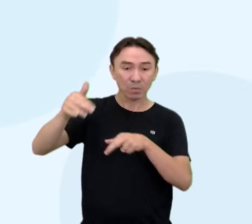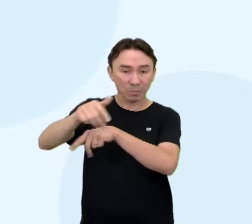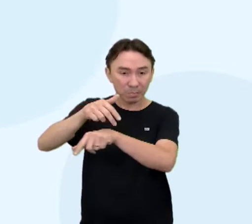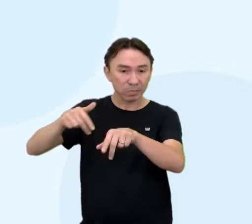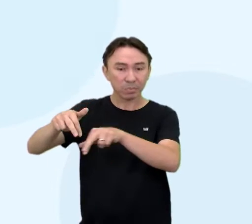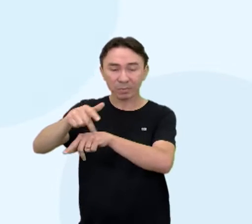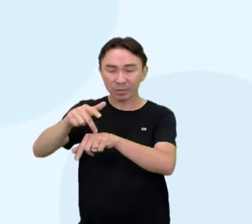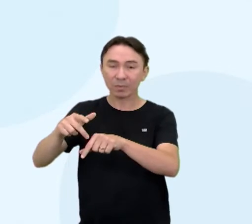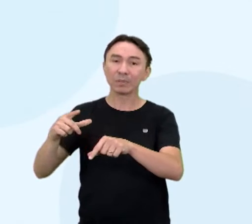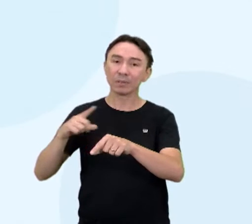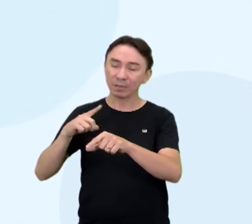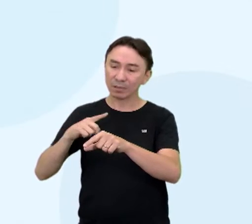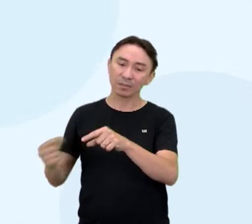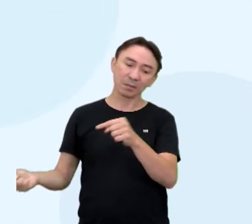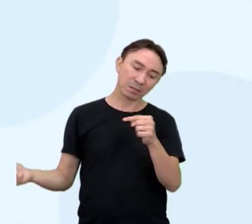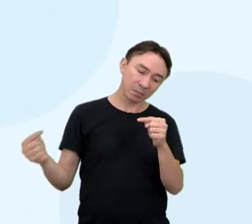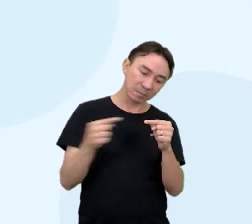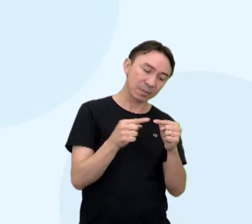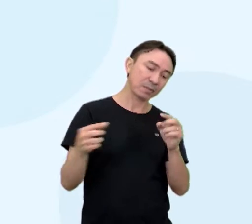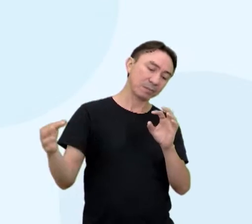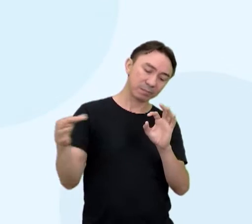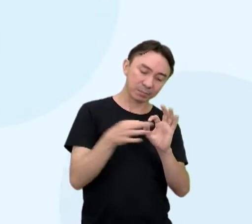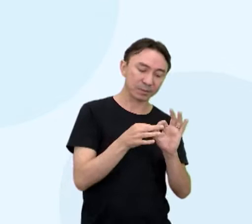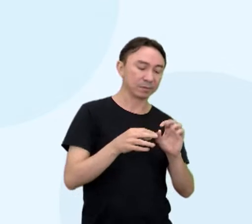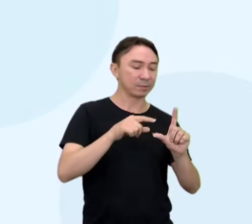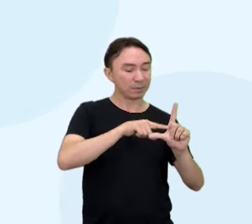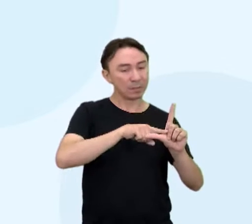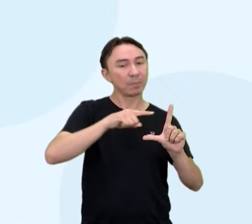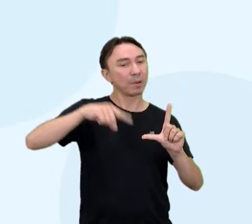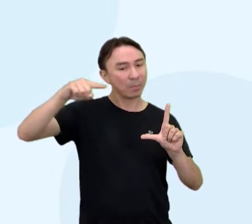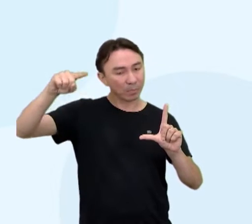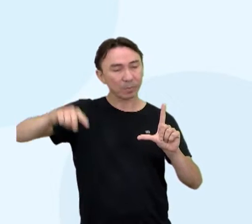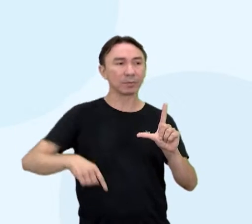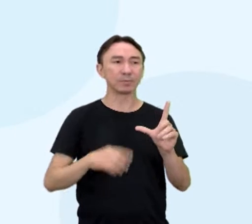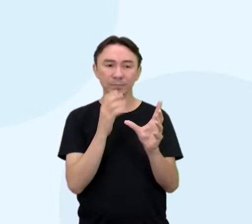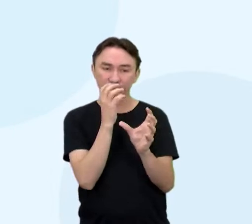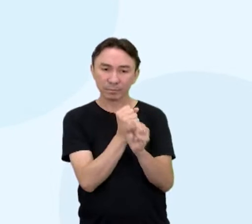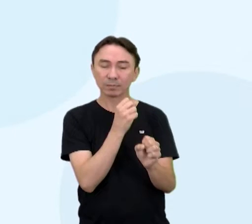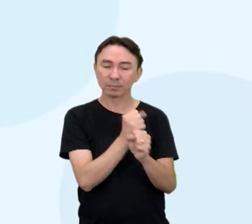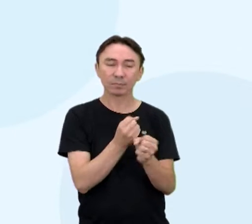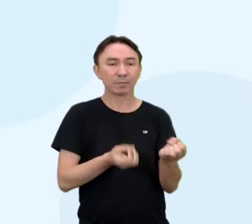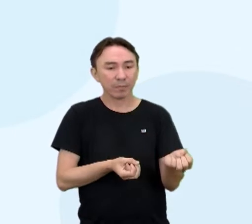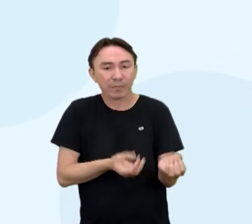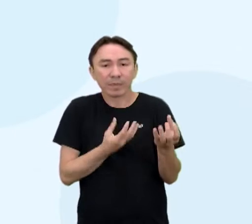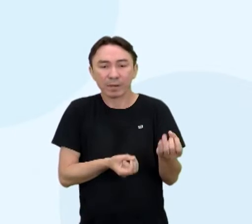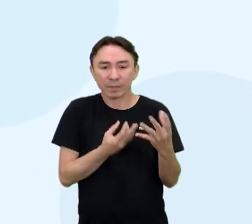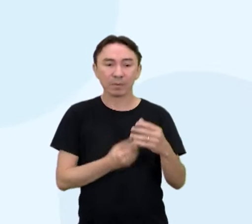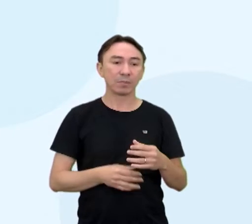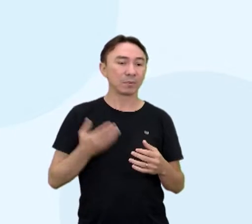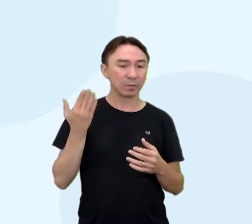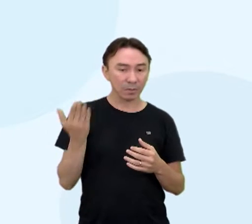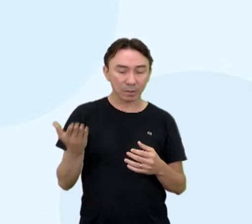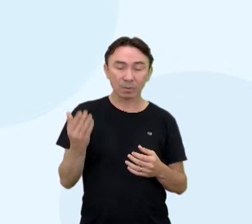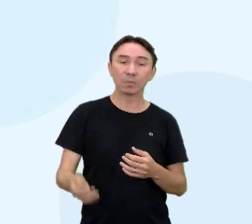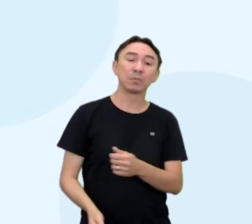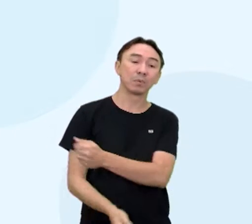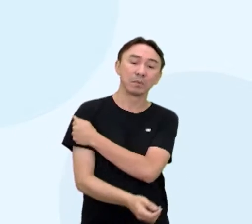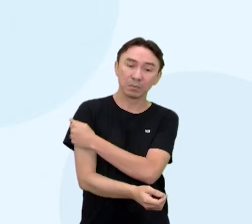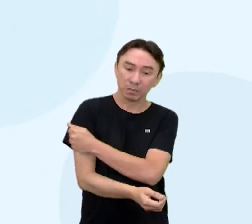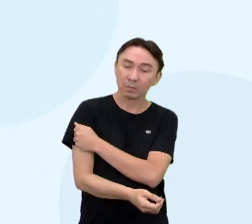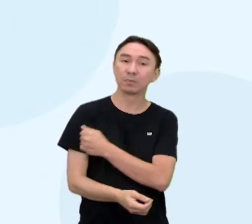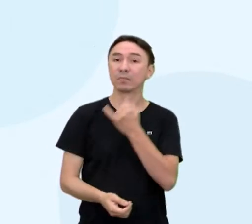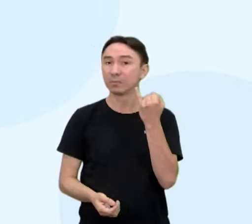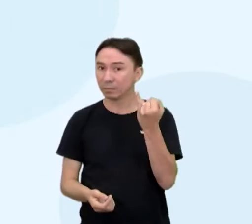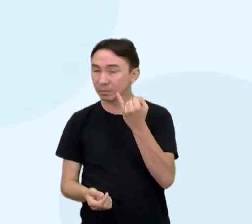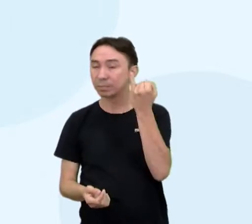por isso é de grande relevância que os estudantes tenham percepção sobre a importância dos estudos estatísticos